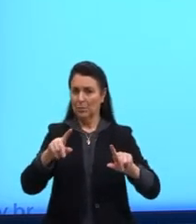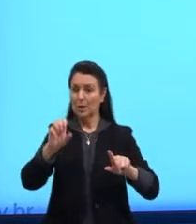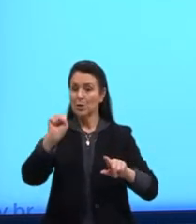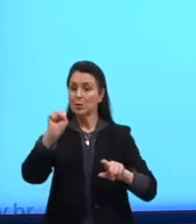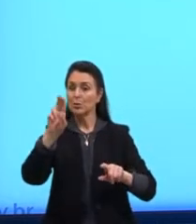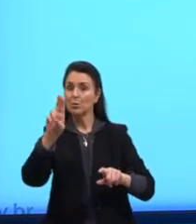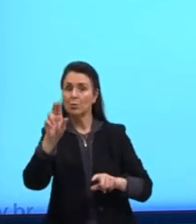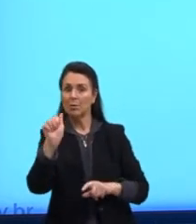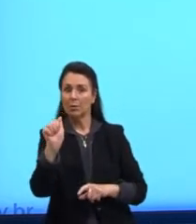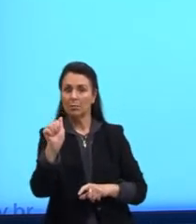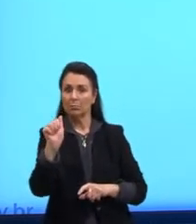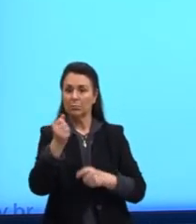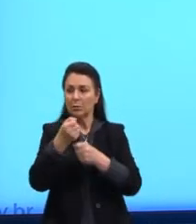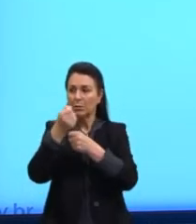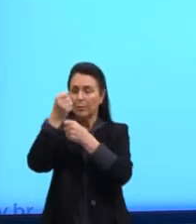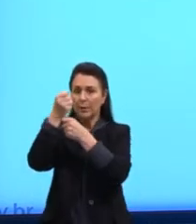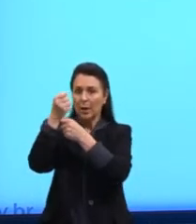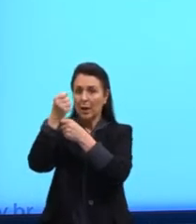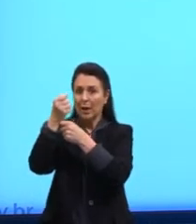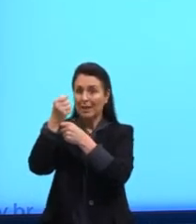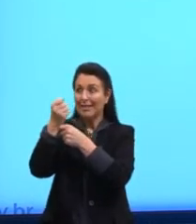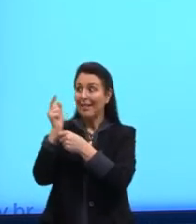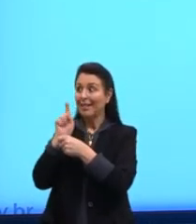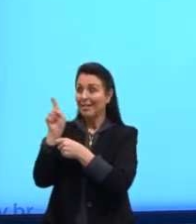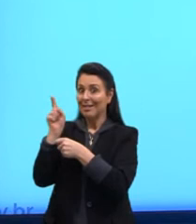sombrinha está no carro.